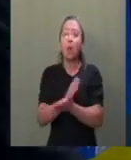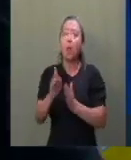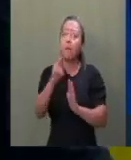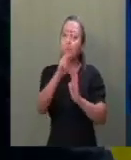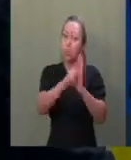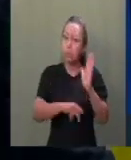empenhei em aprovar...